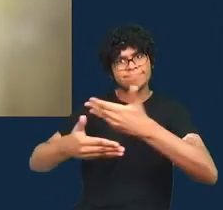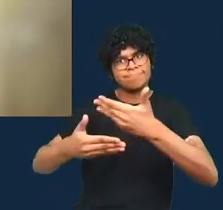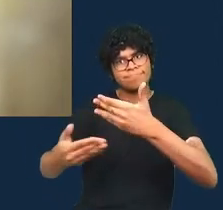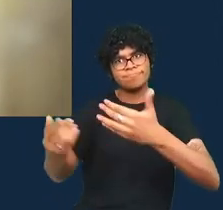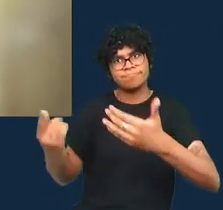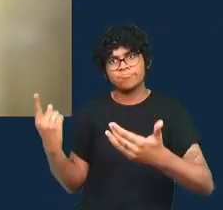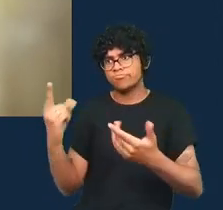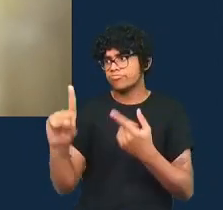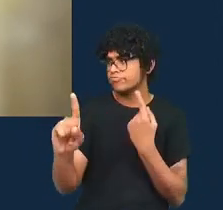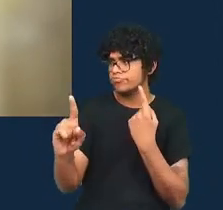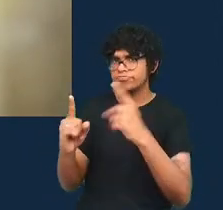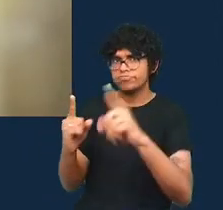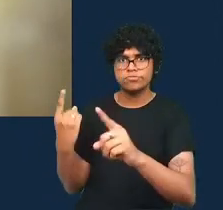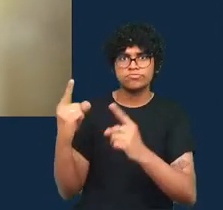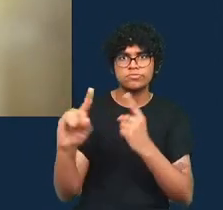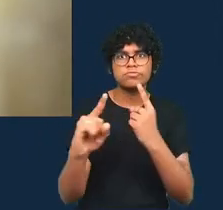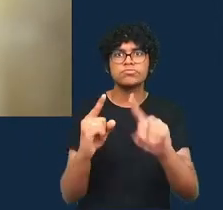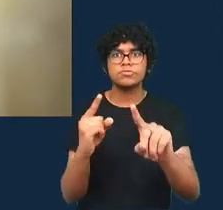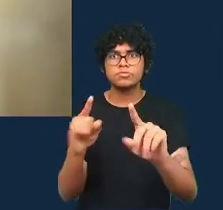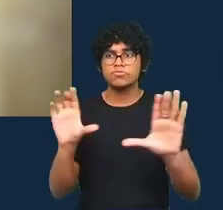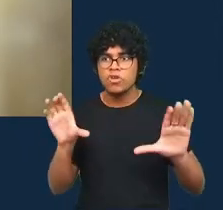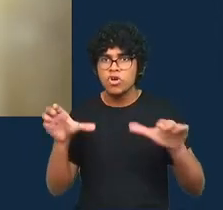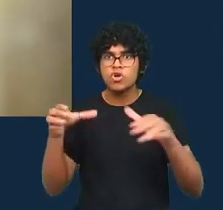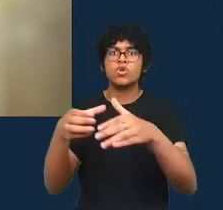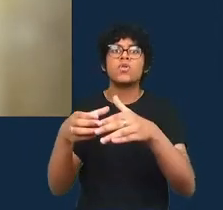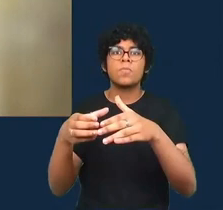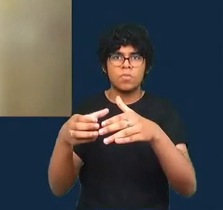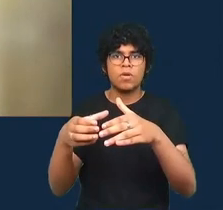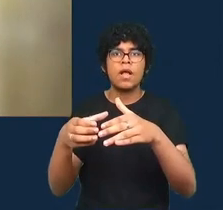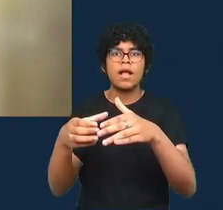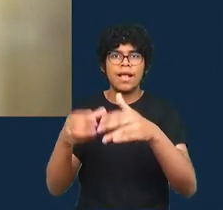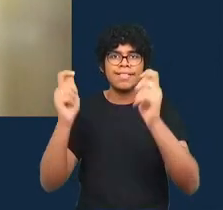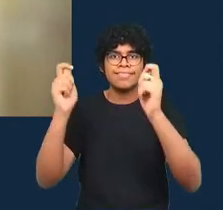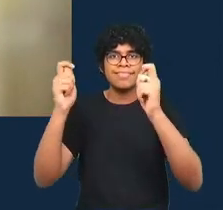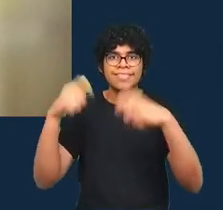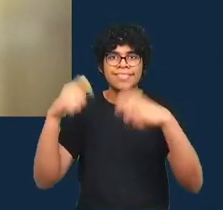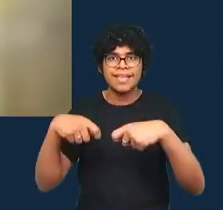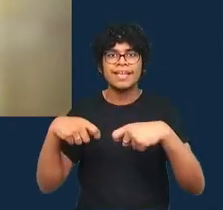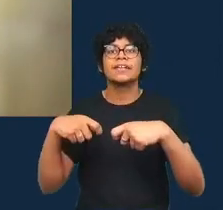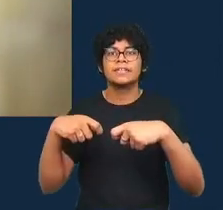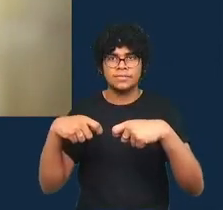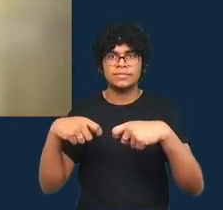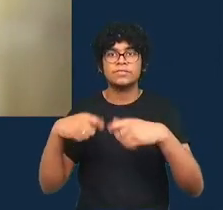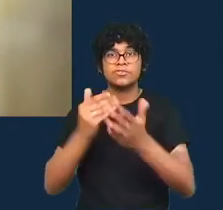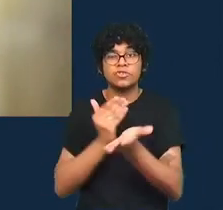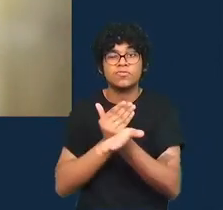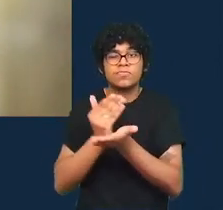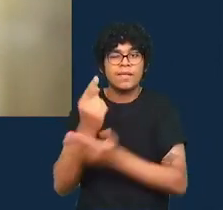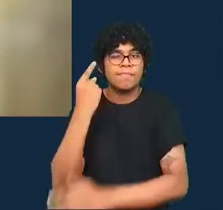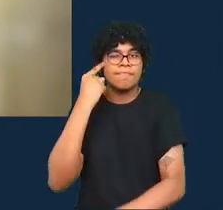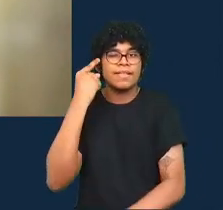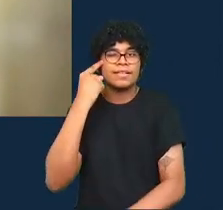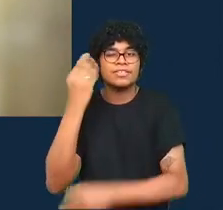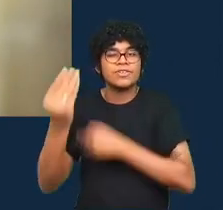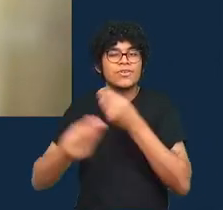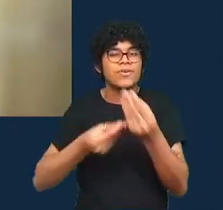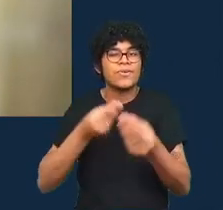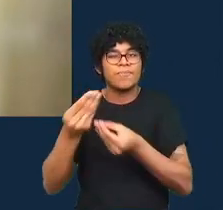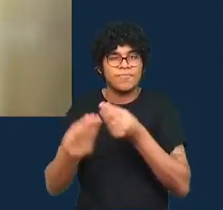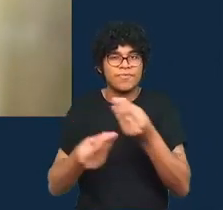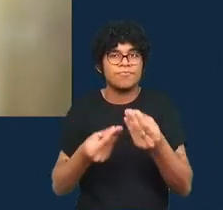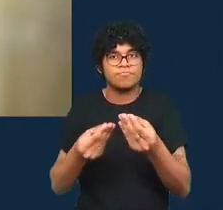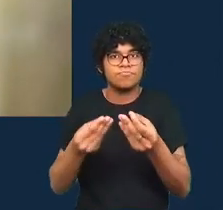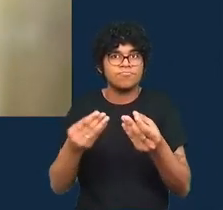eu acho que isso também seria uma maneira mais fácil de começarmos a pensar sobre como quebrar esses